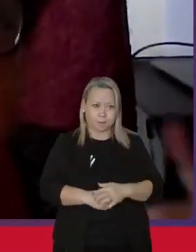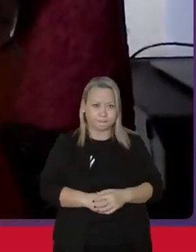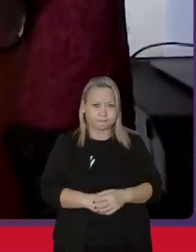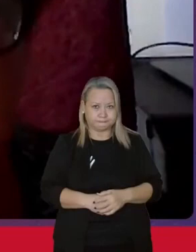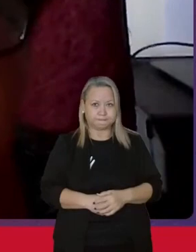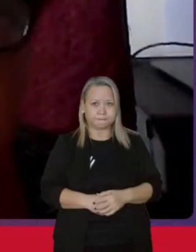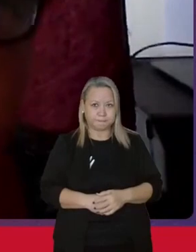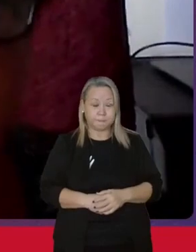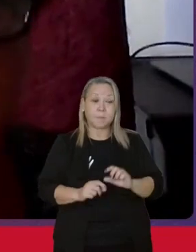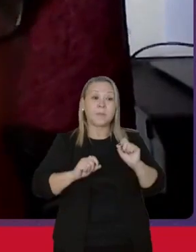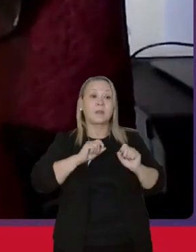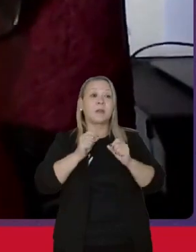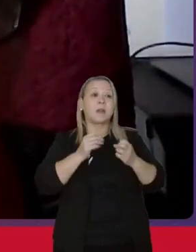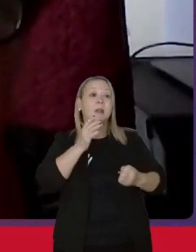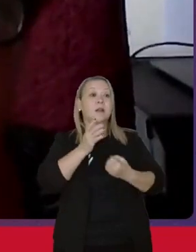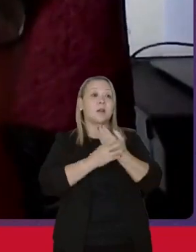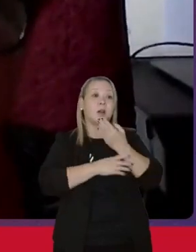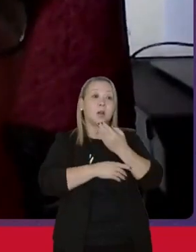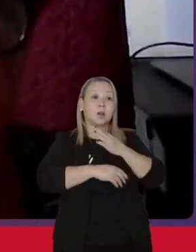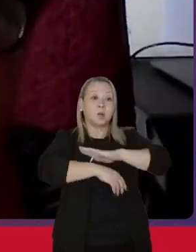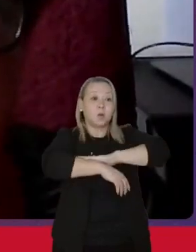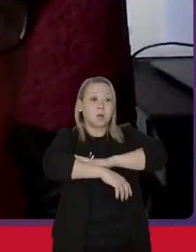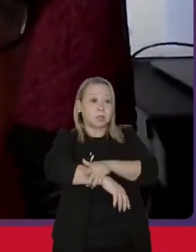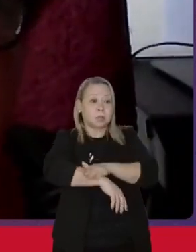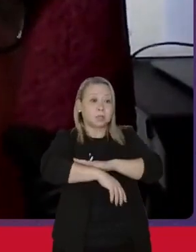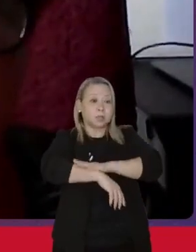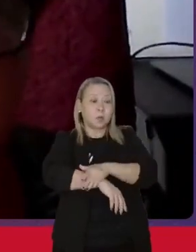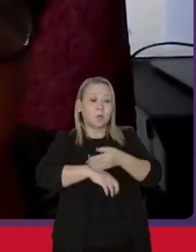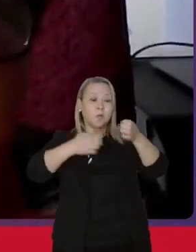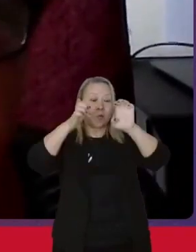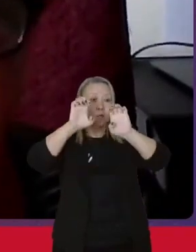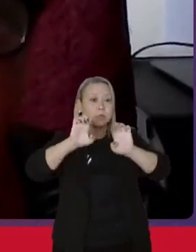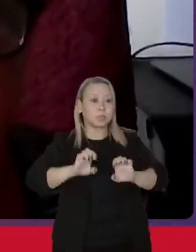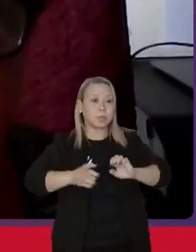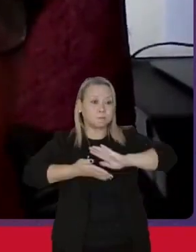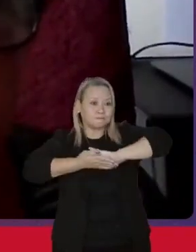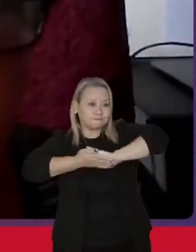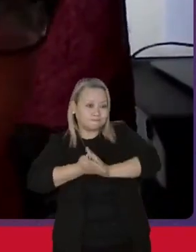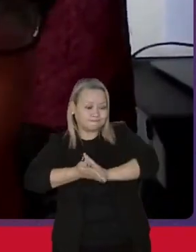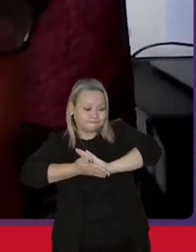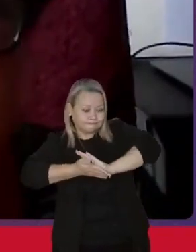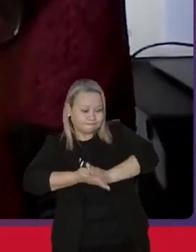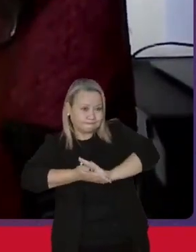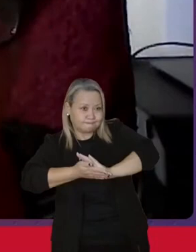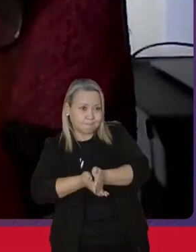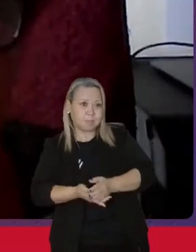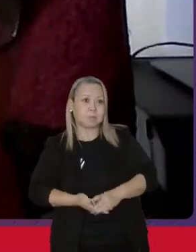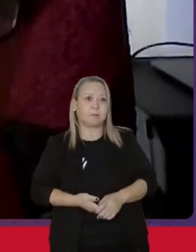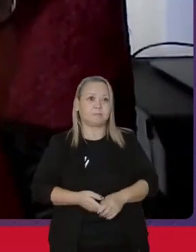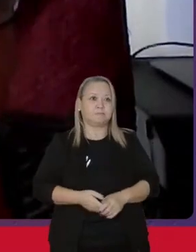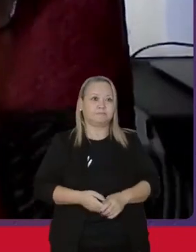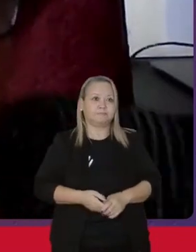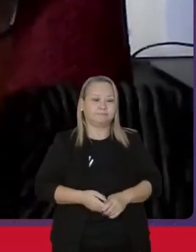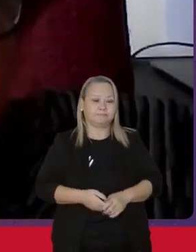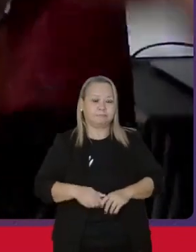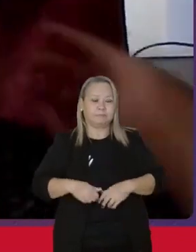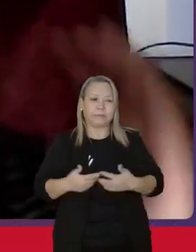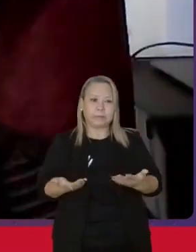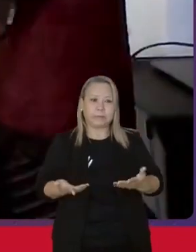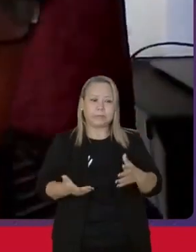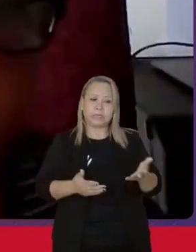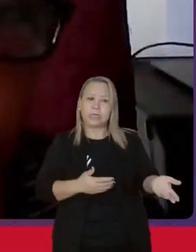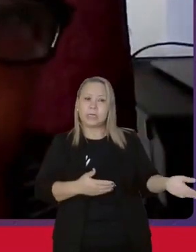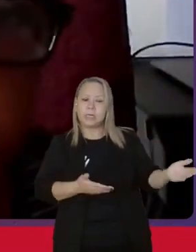Quem criou o racismo foi o sistema de opressão, de exploração, que vem